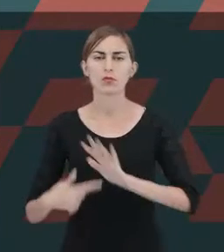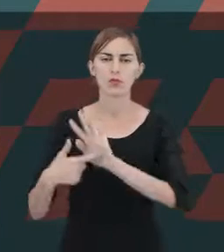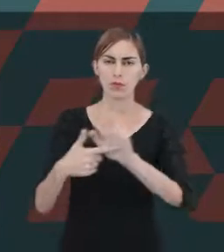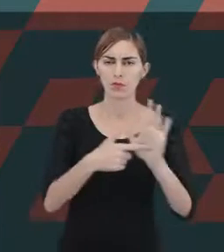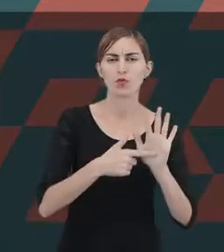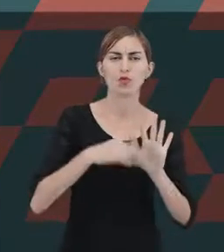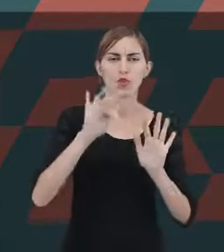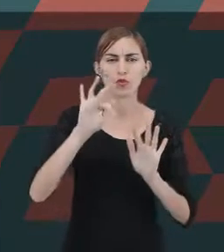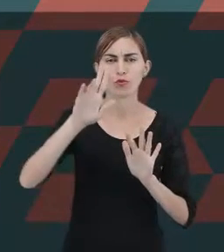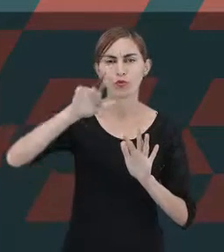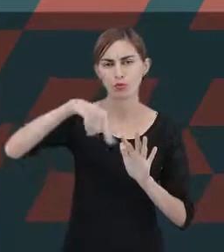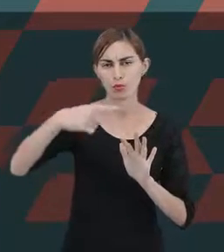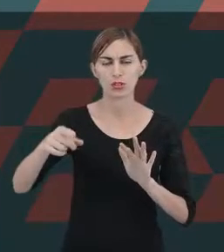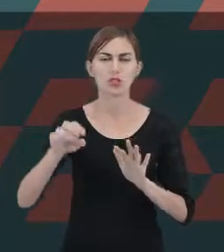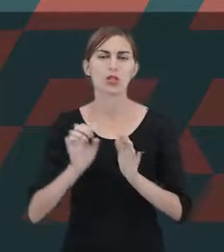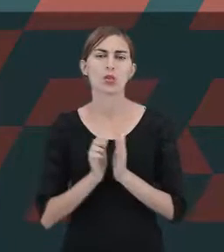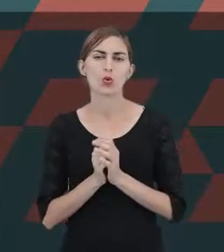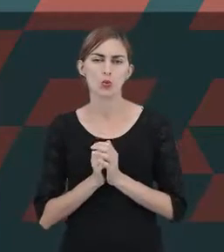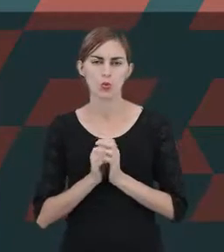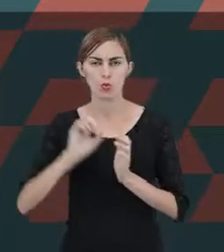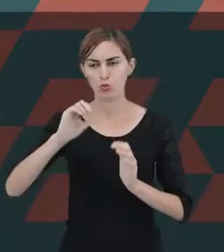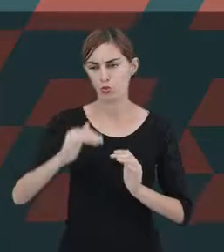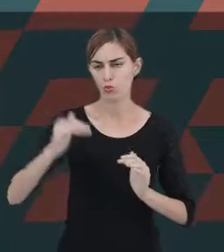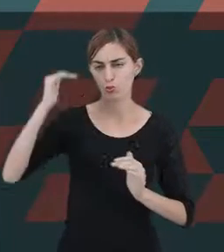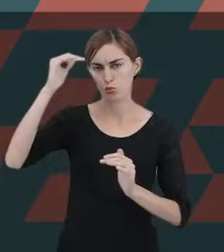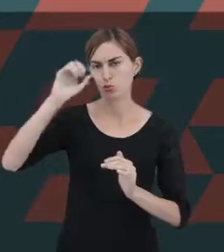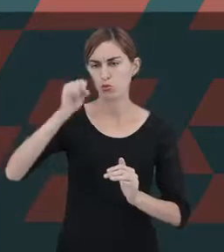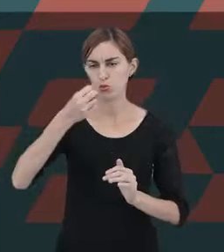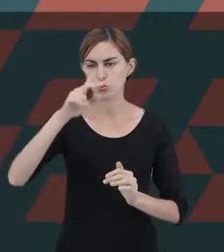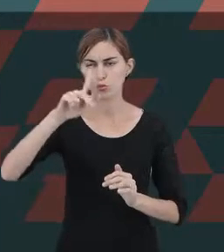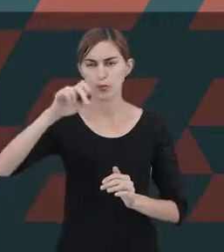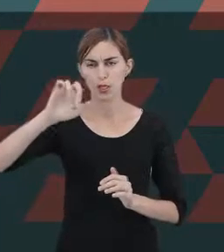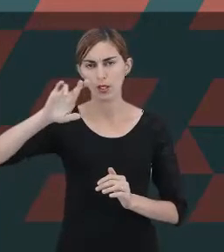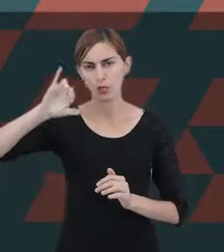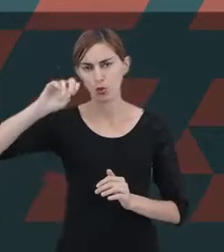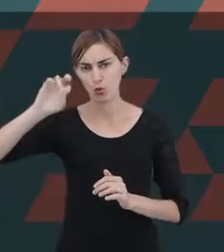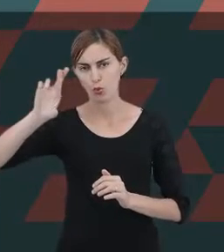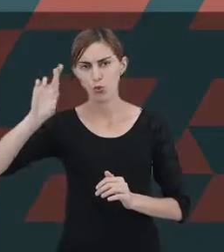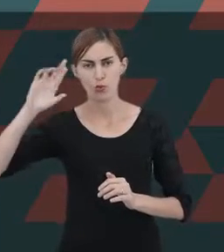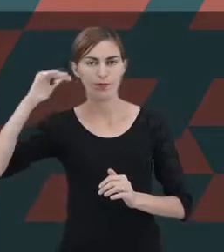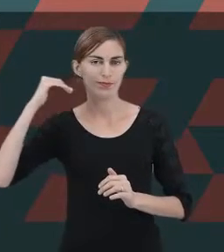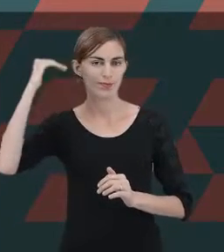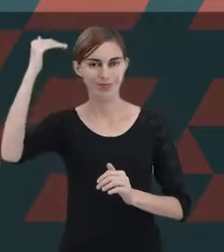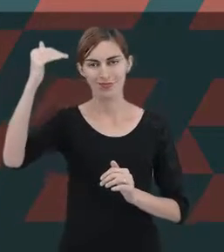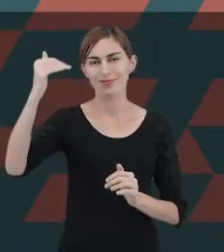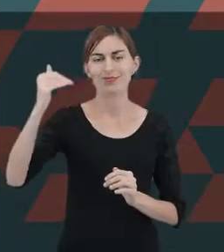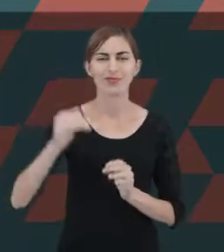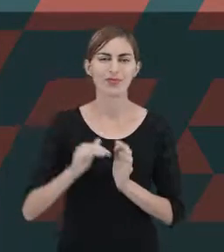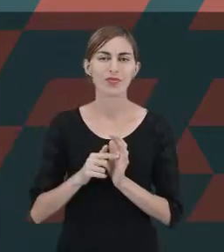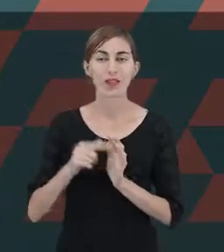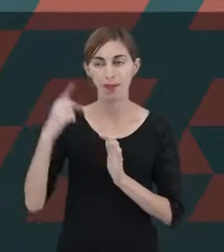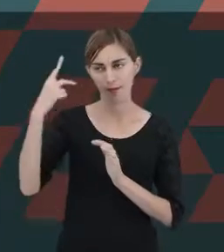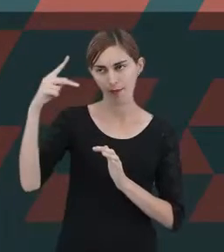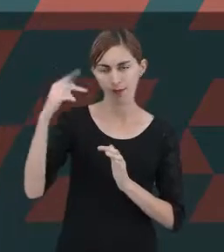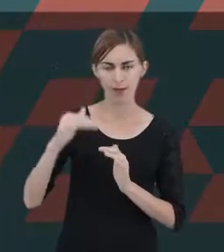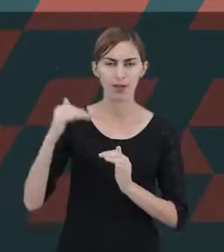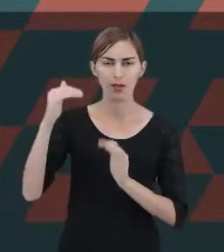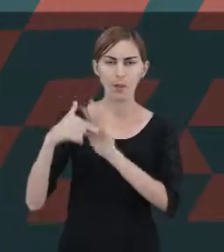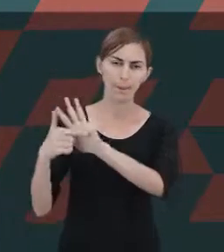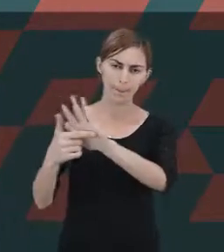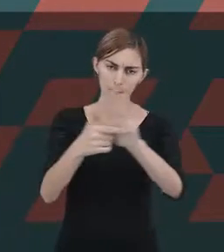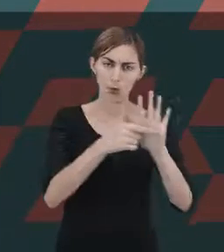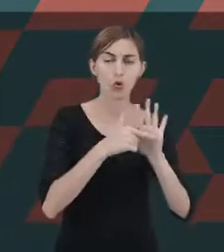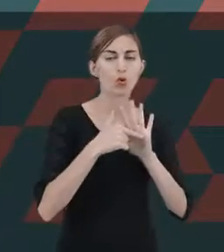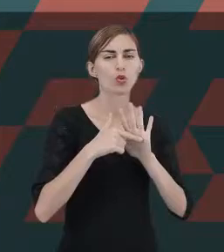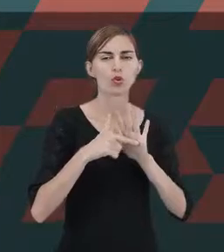funções elementares superiores. Seriam justamente essas funções superiores que trazem para nós